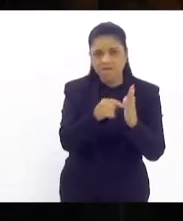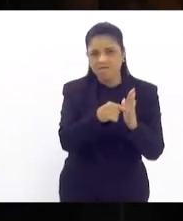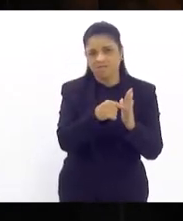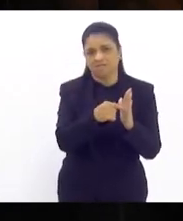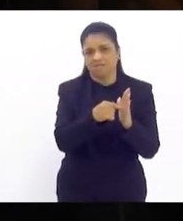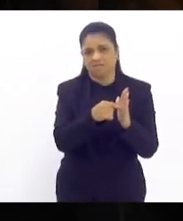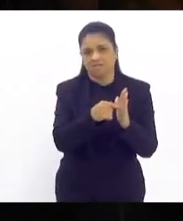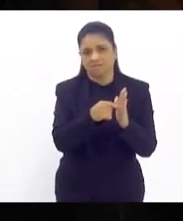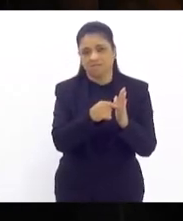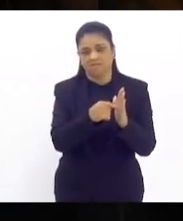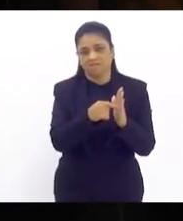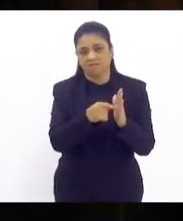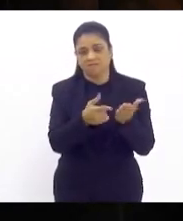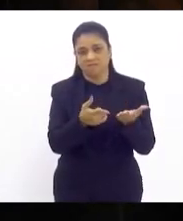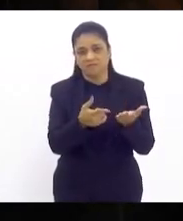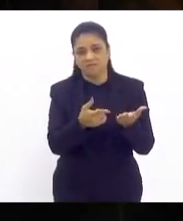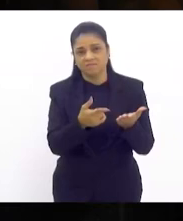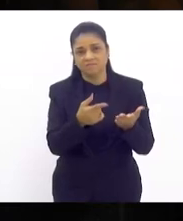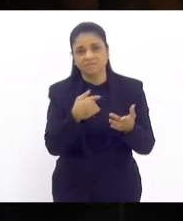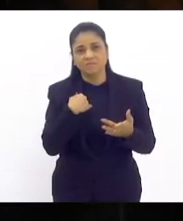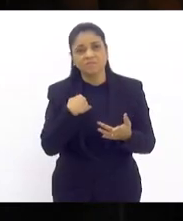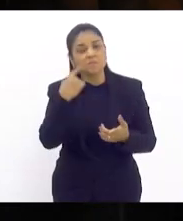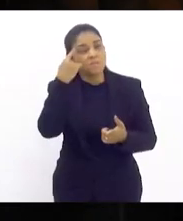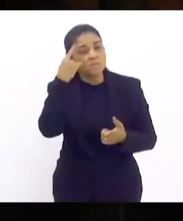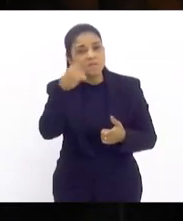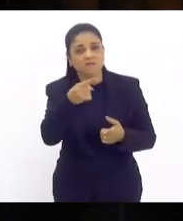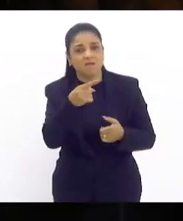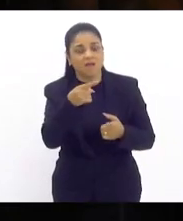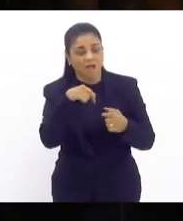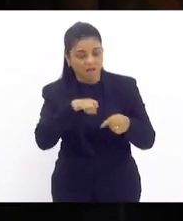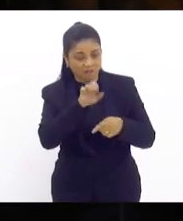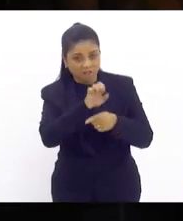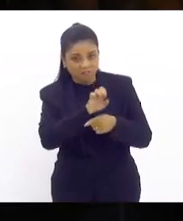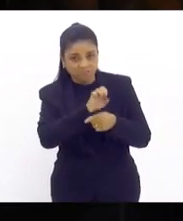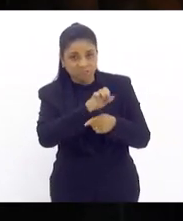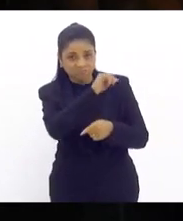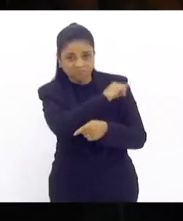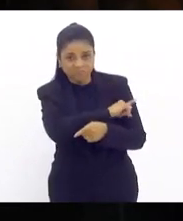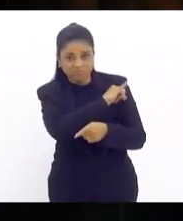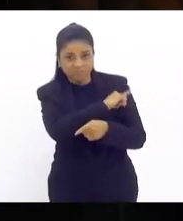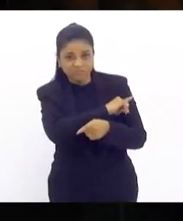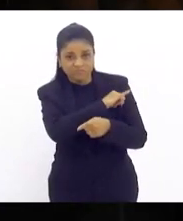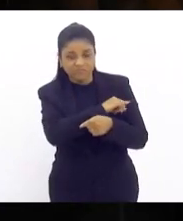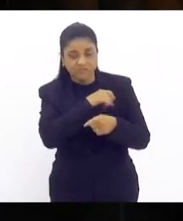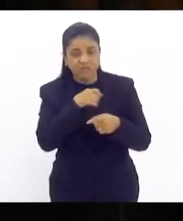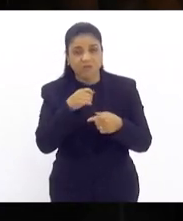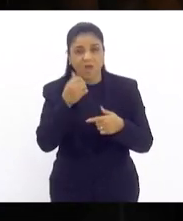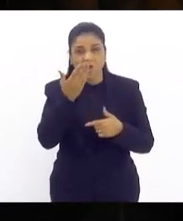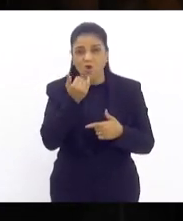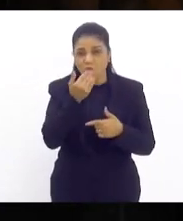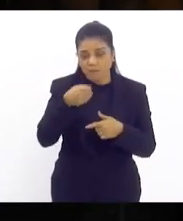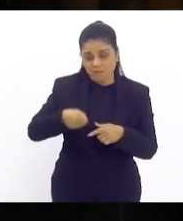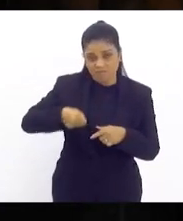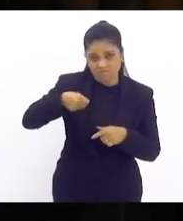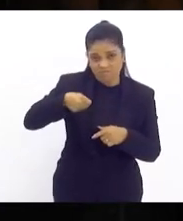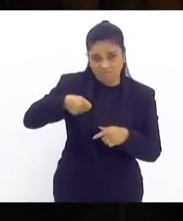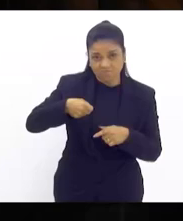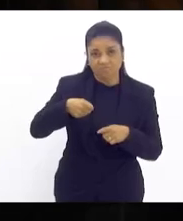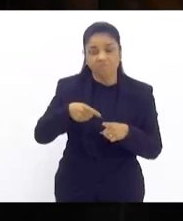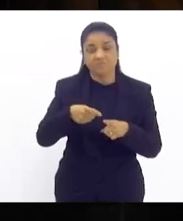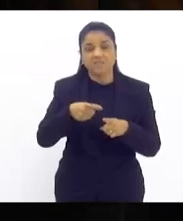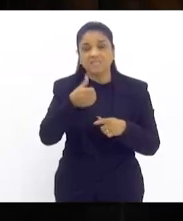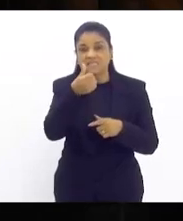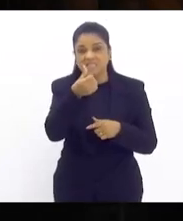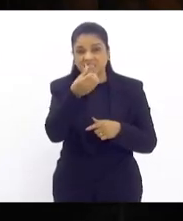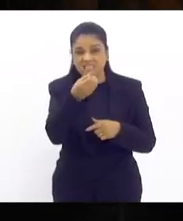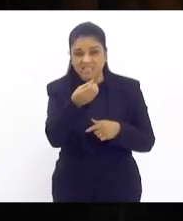reajuste do salário mínimo só para você ter uma ideia no nosso estado o custo da cesta básica representa 60%